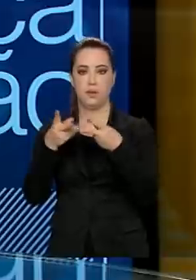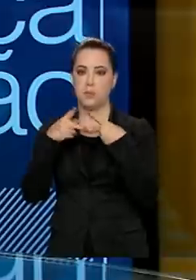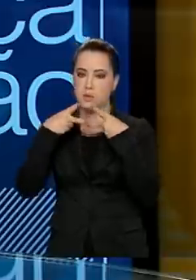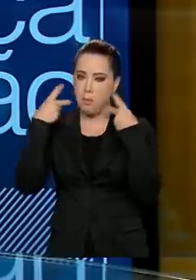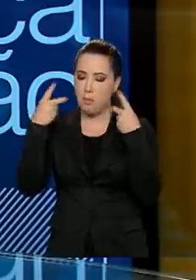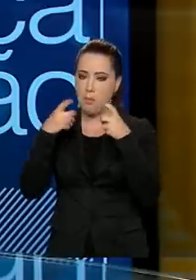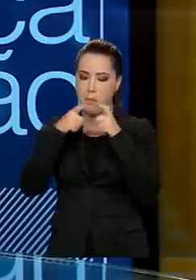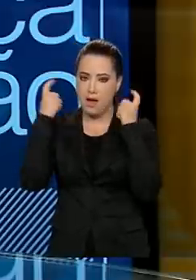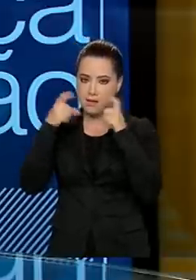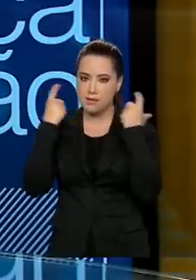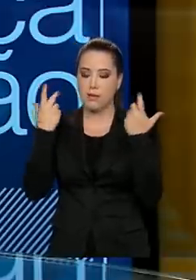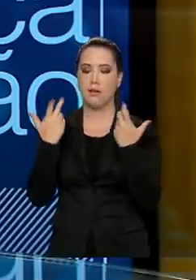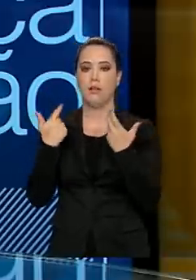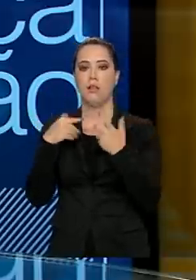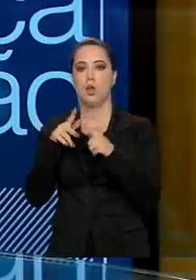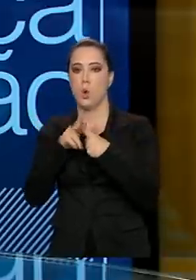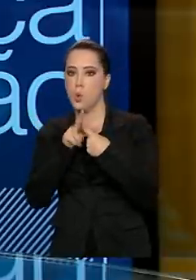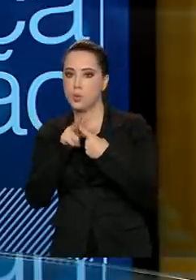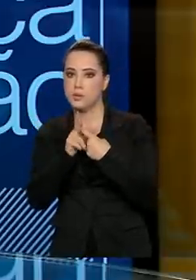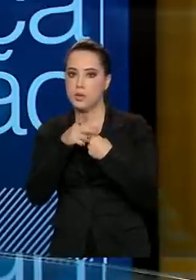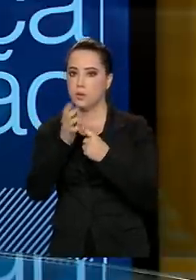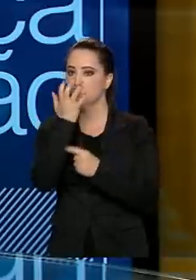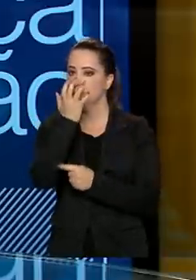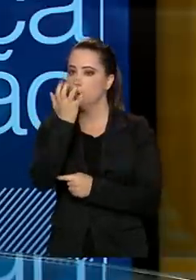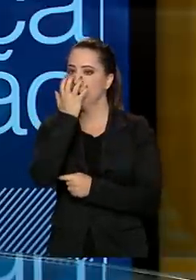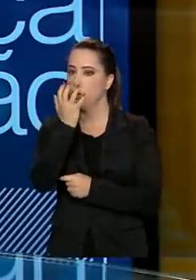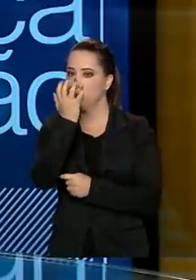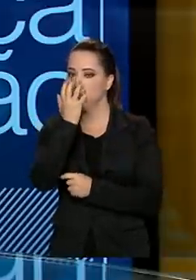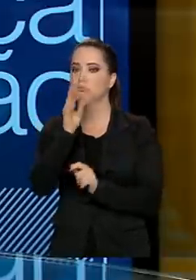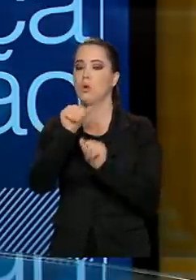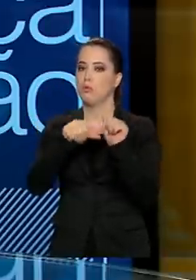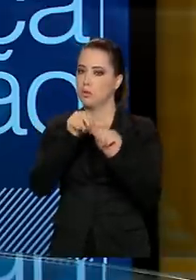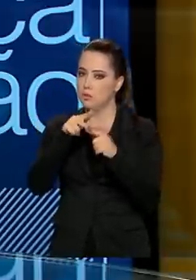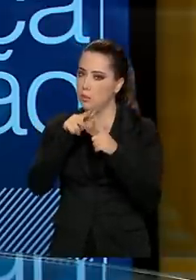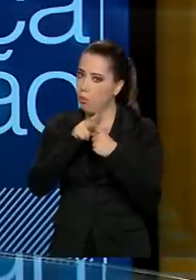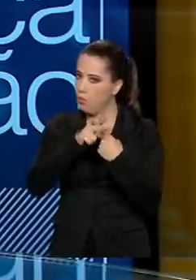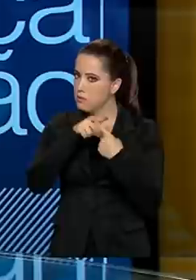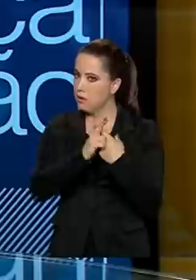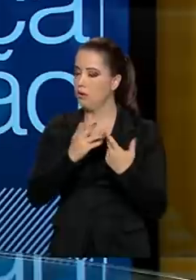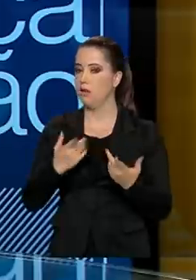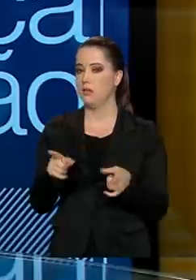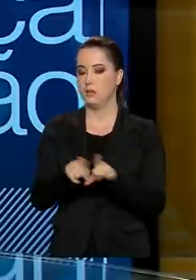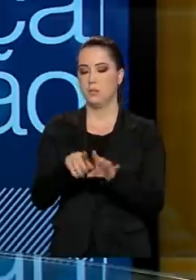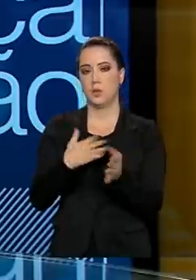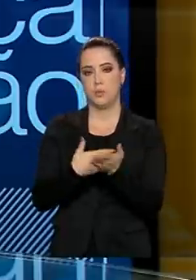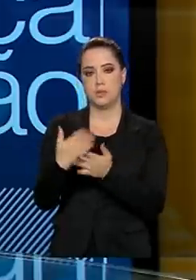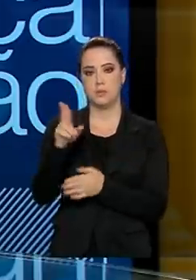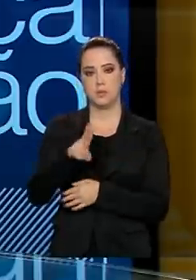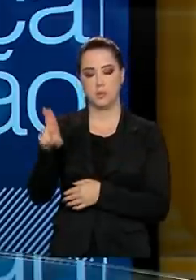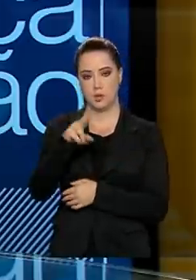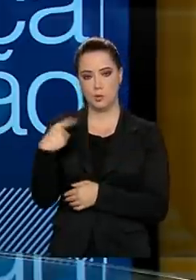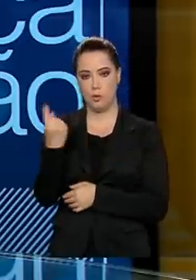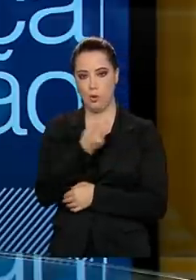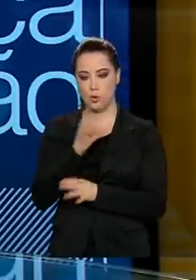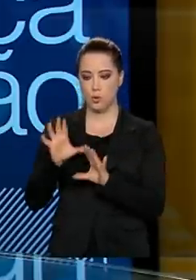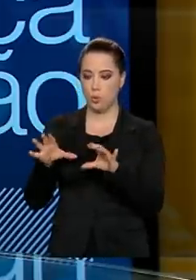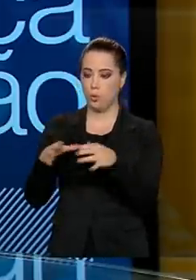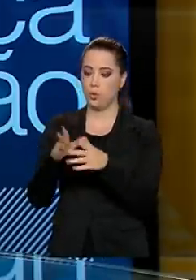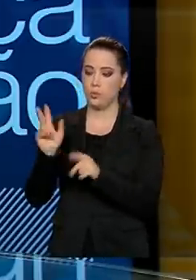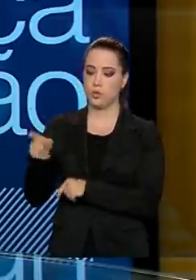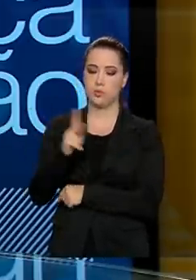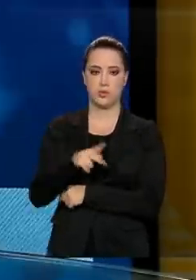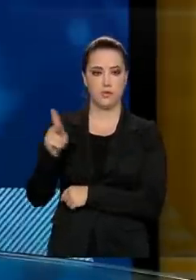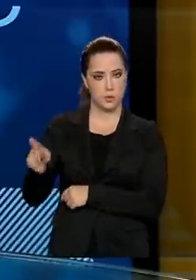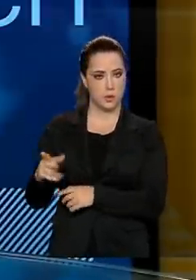de respiradores de hospitais da rede pública e começamos também utilizando a nossa rede de professores,